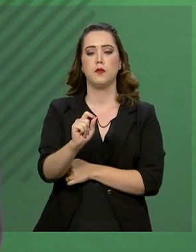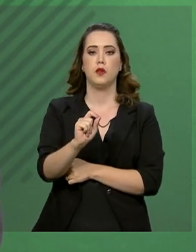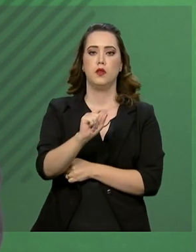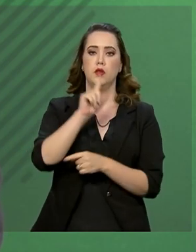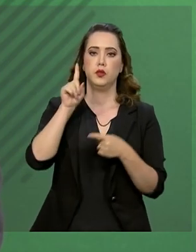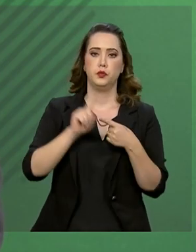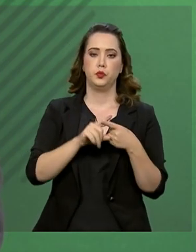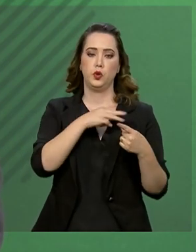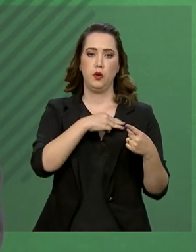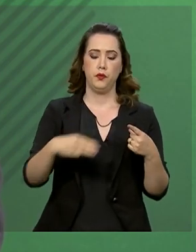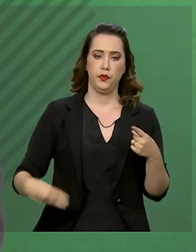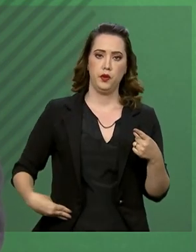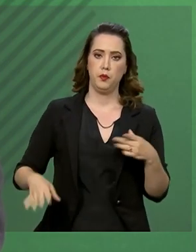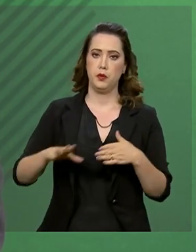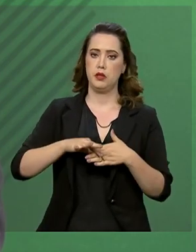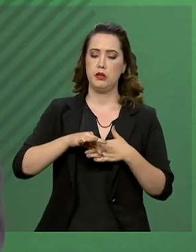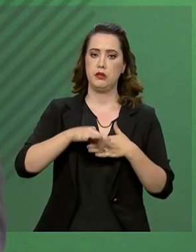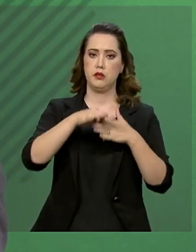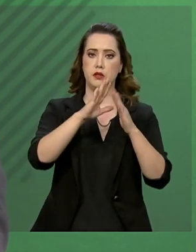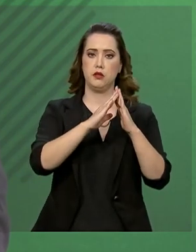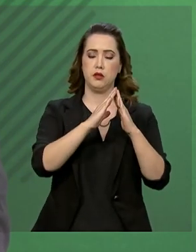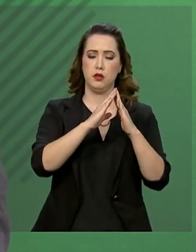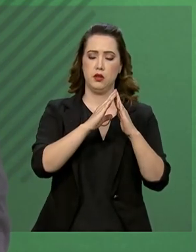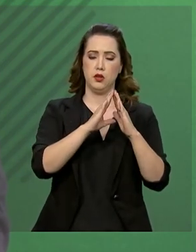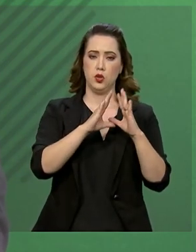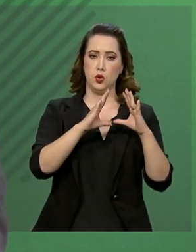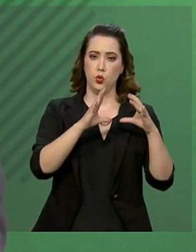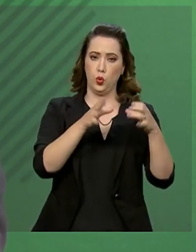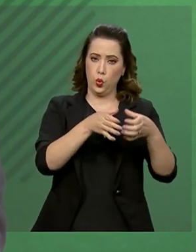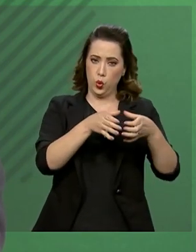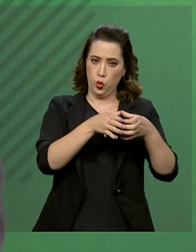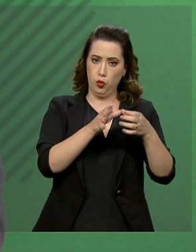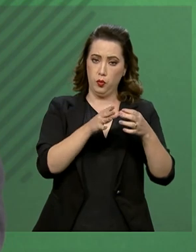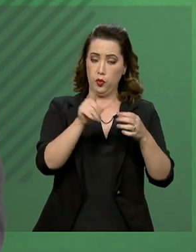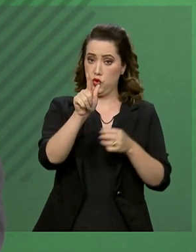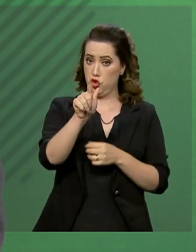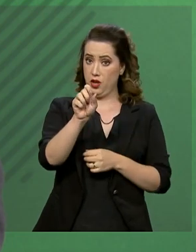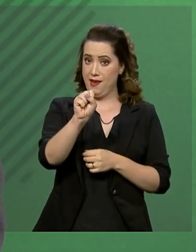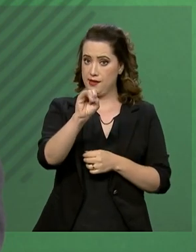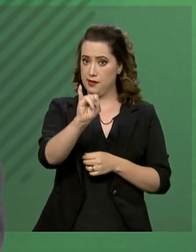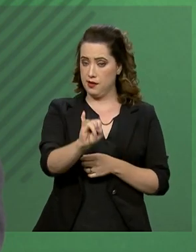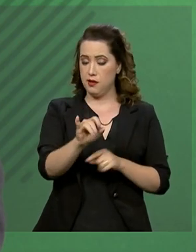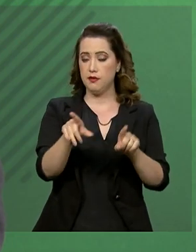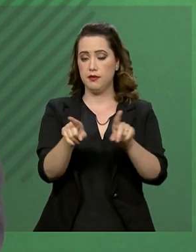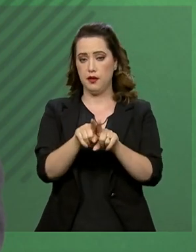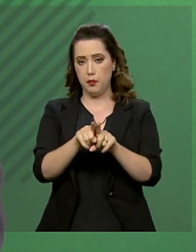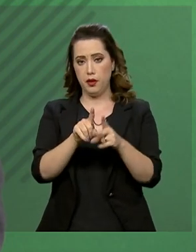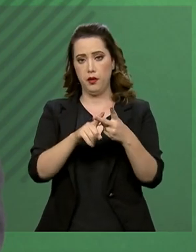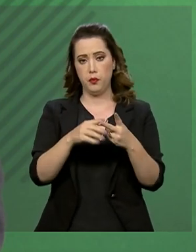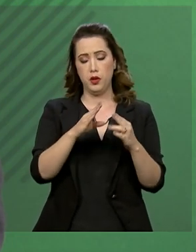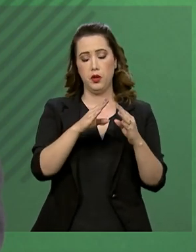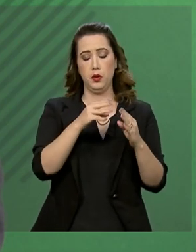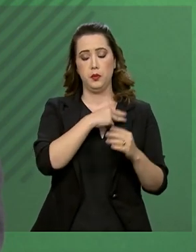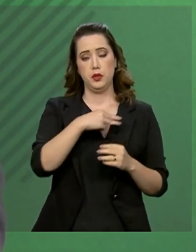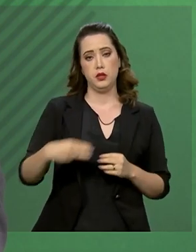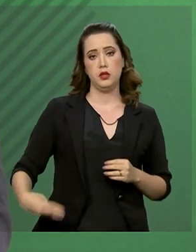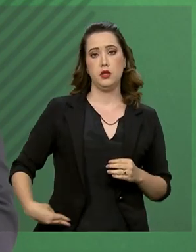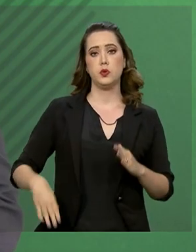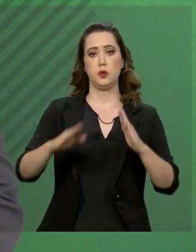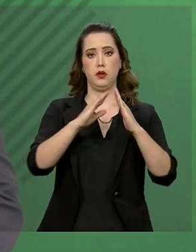o ministro-chefe do Gabinete de Segurança Institucional e o ministro-chefe da Casa Civil.